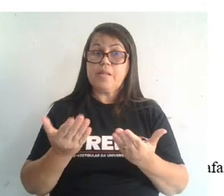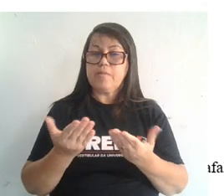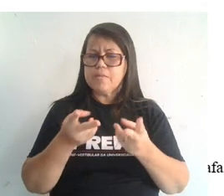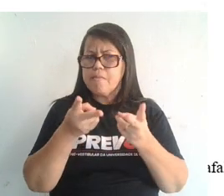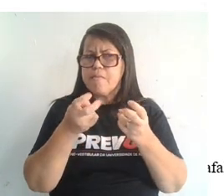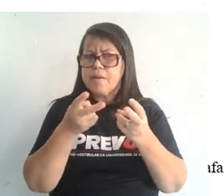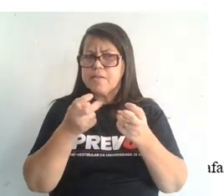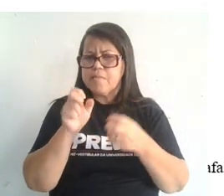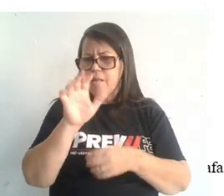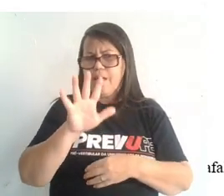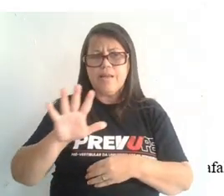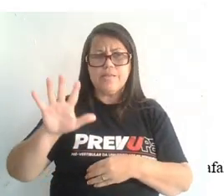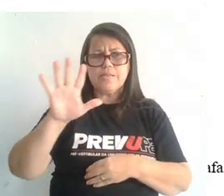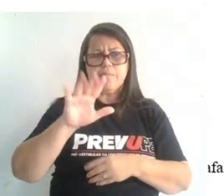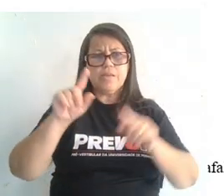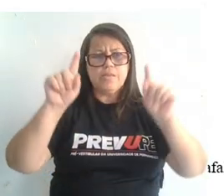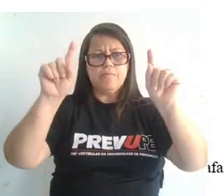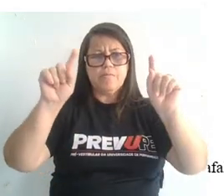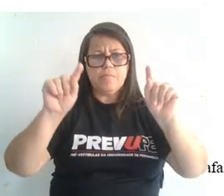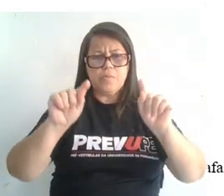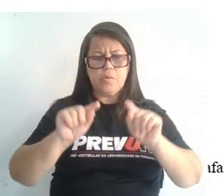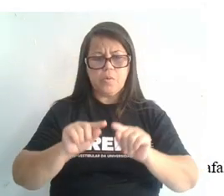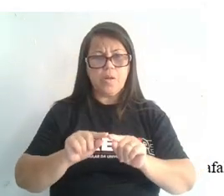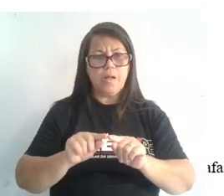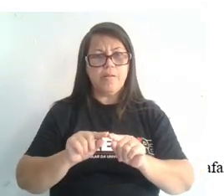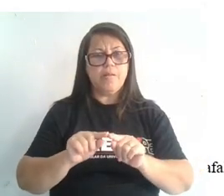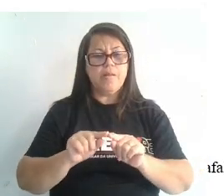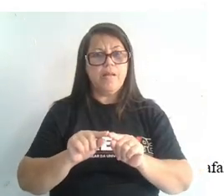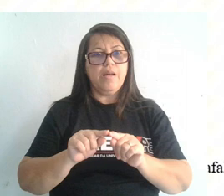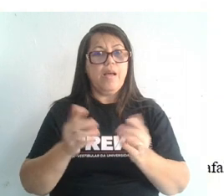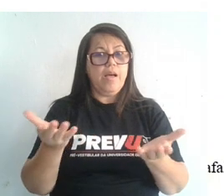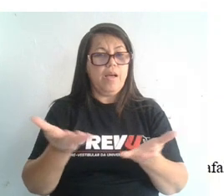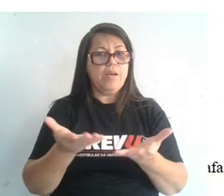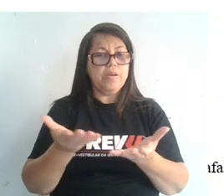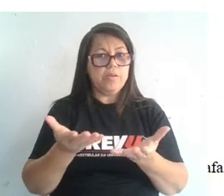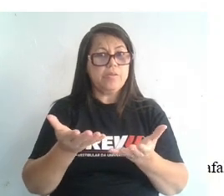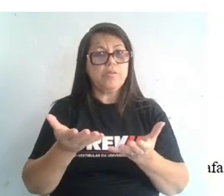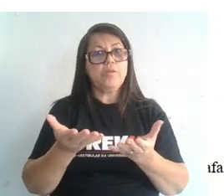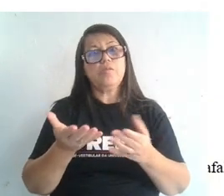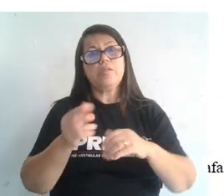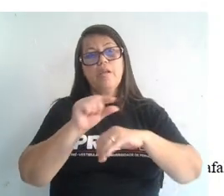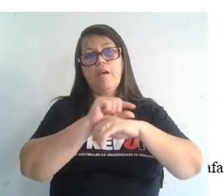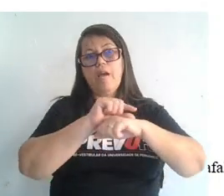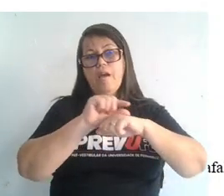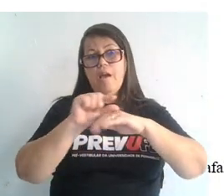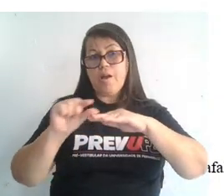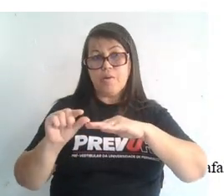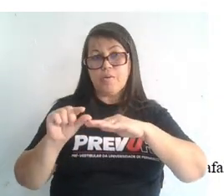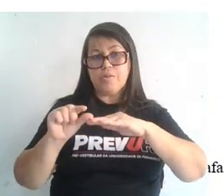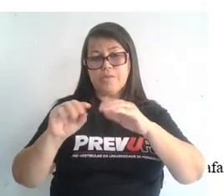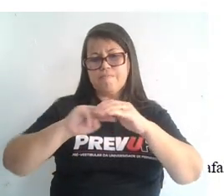Essa configuração é a que a gente tem mais atual, onde o estado físico da crosta e do manto são sólidos.